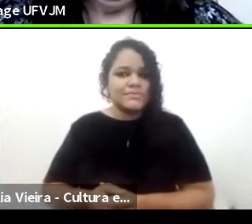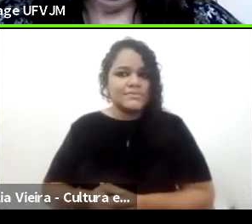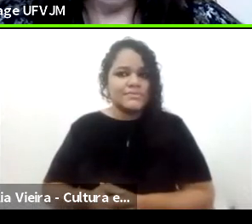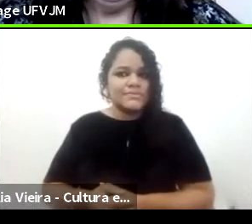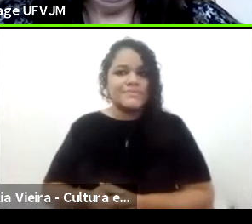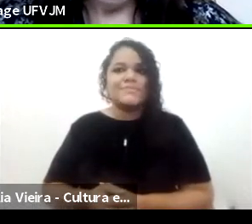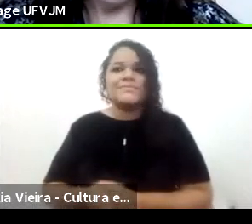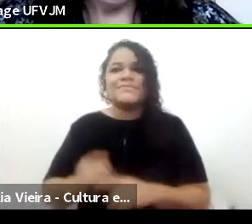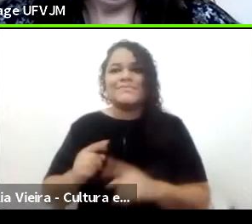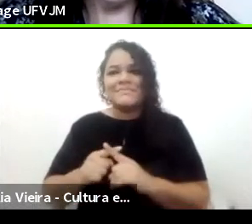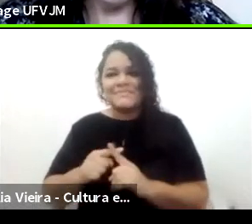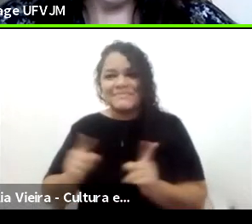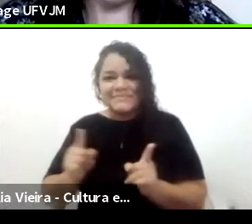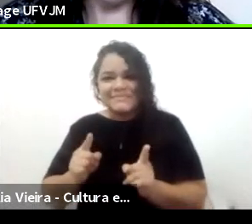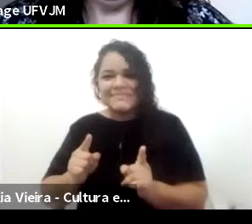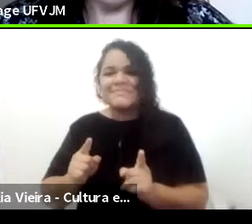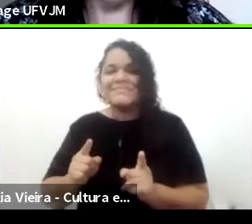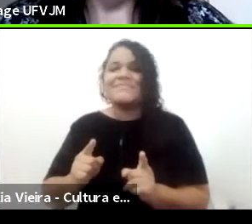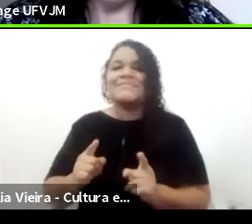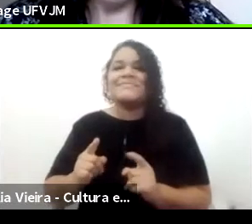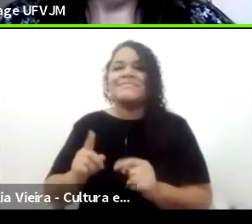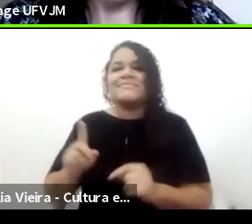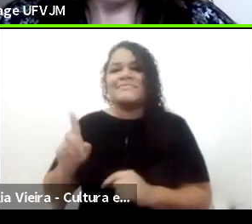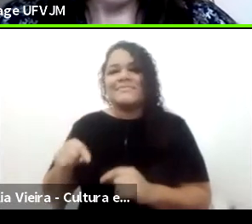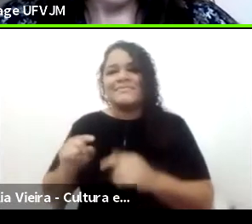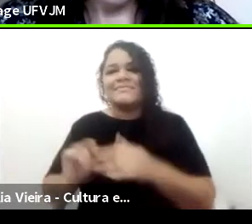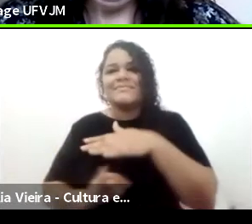Porém, é uma institucionalização